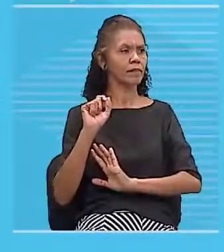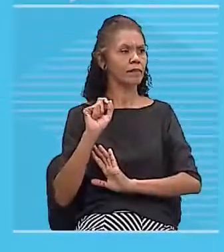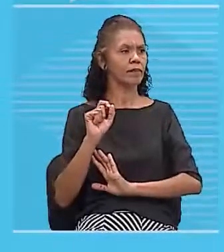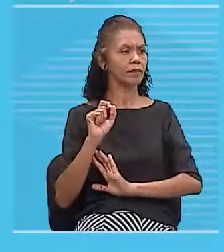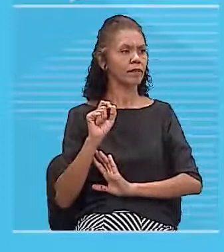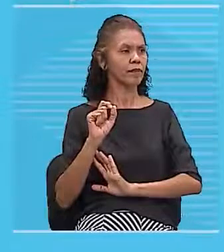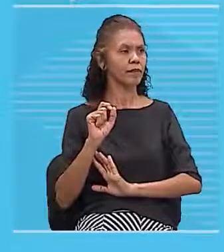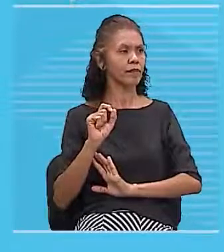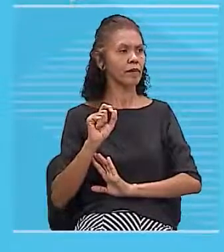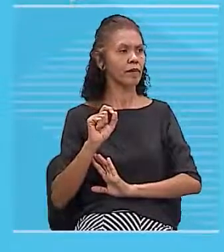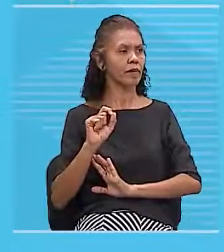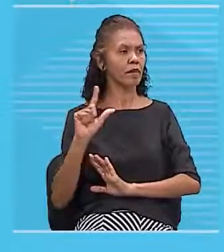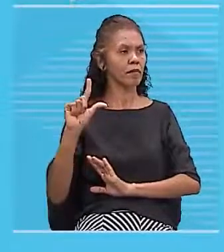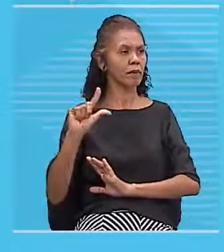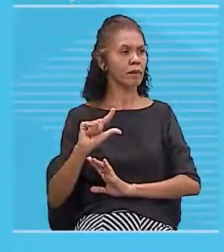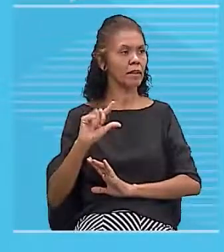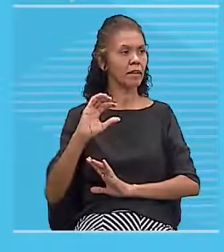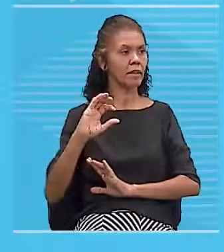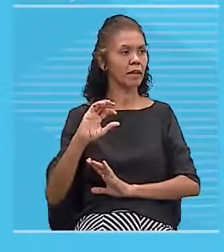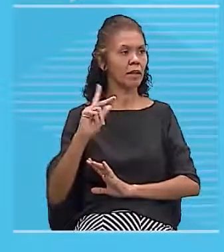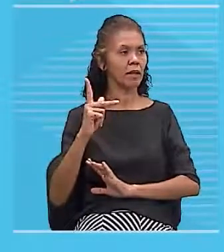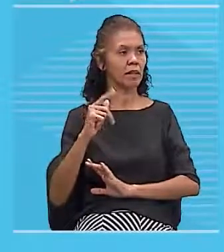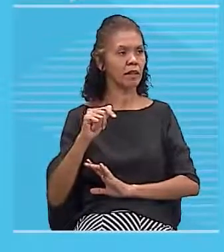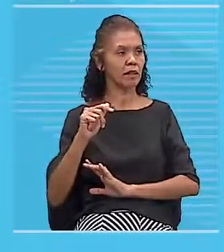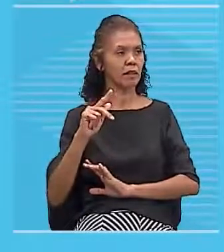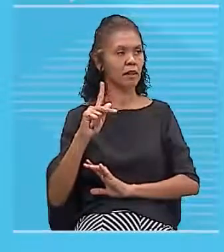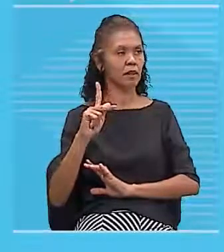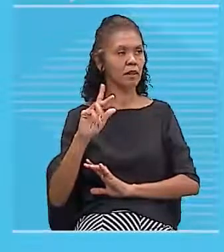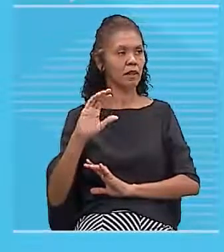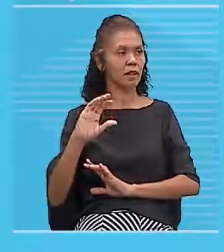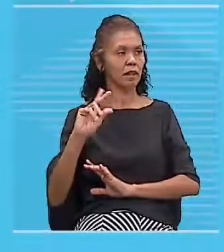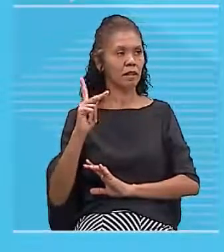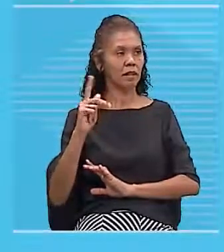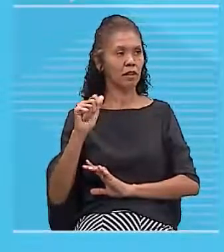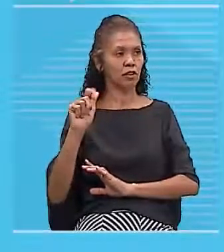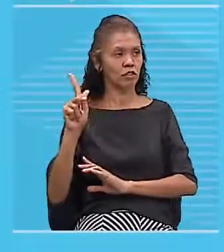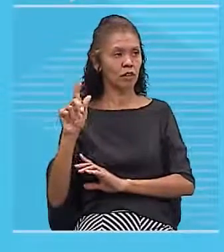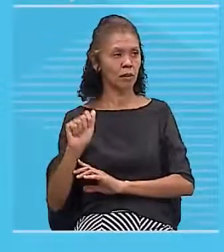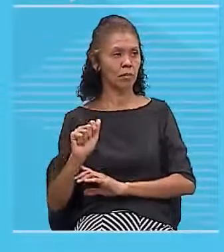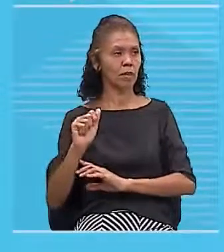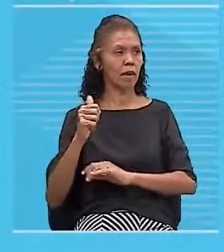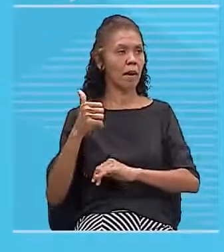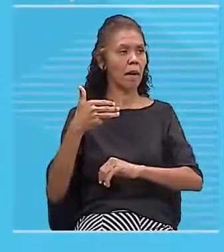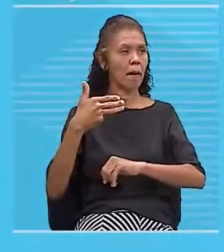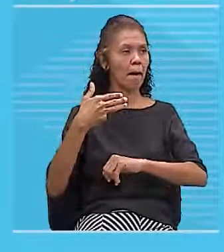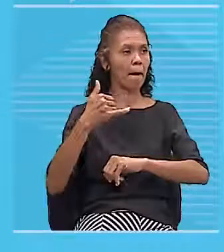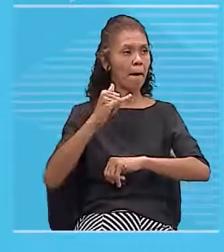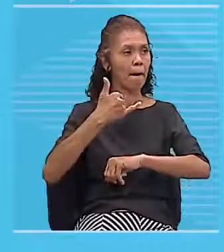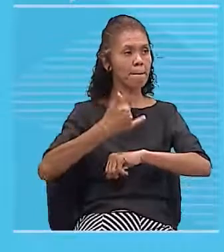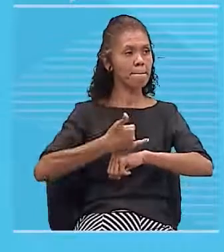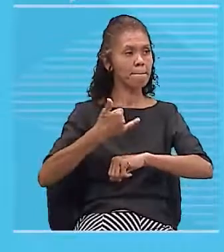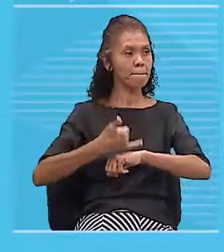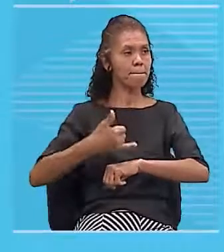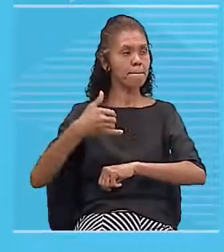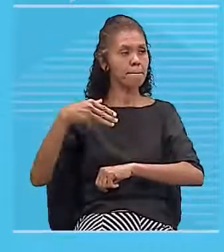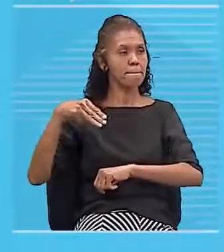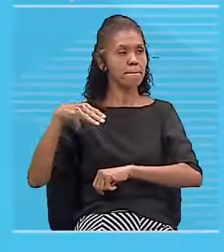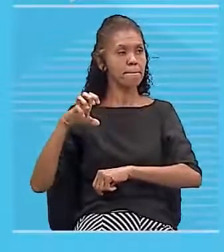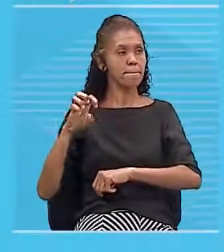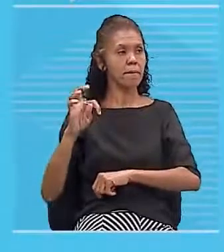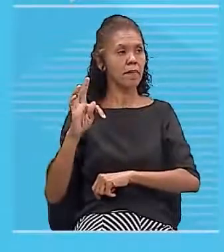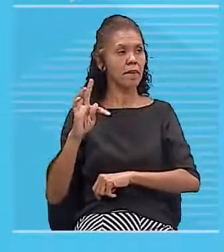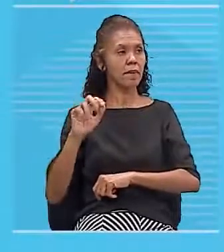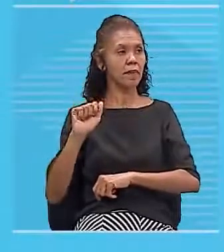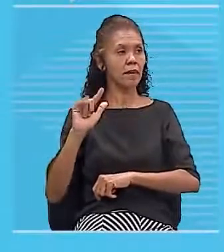chapa metálica imantada que flutua sobre a